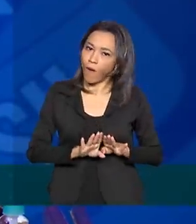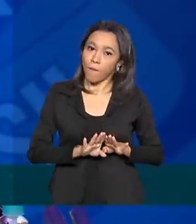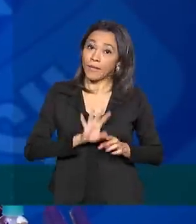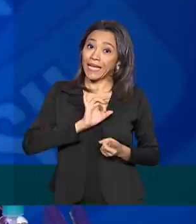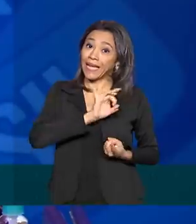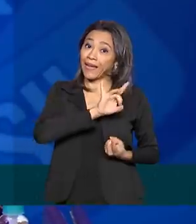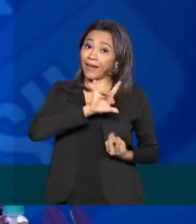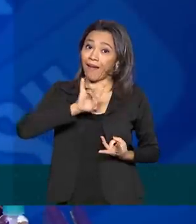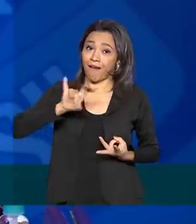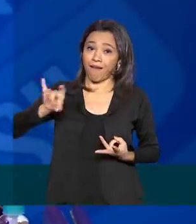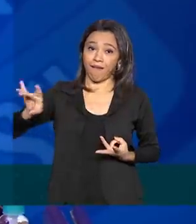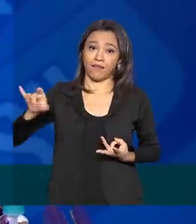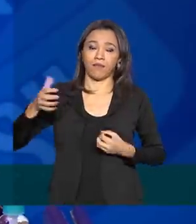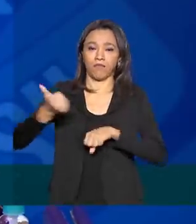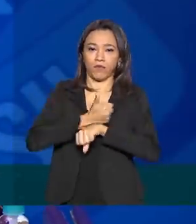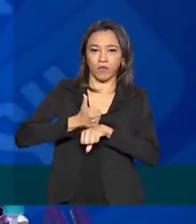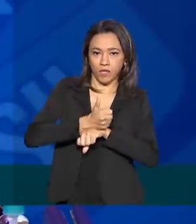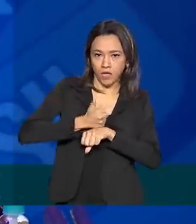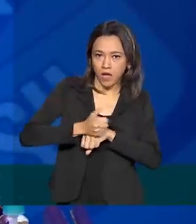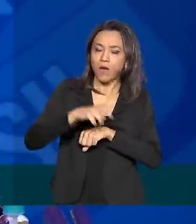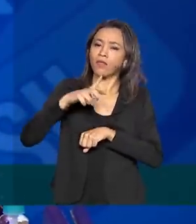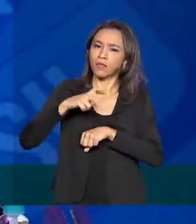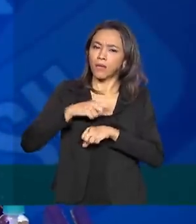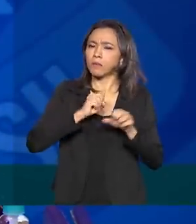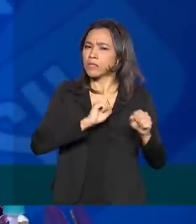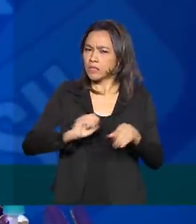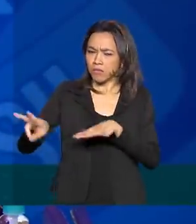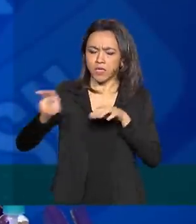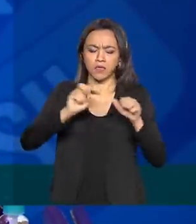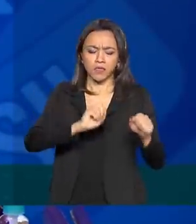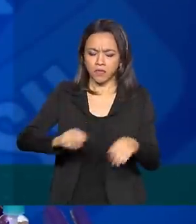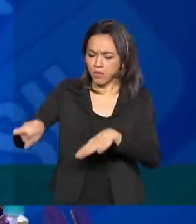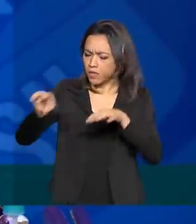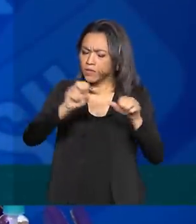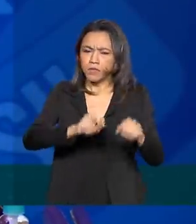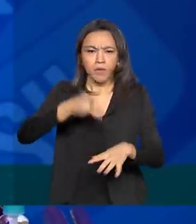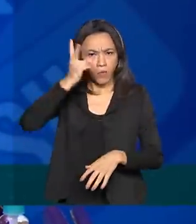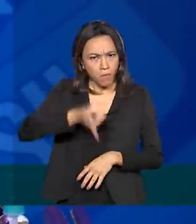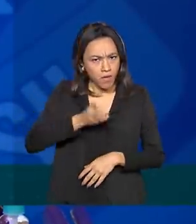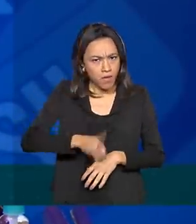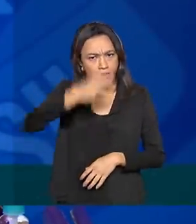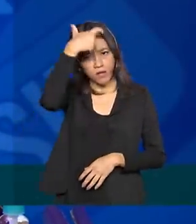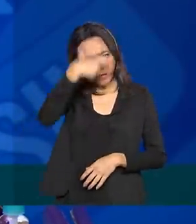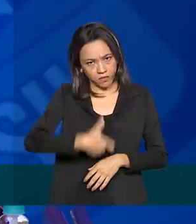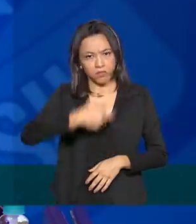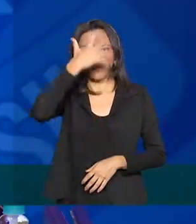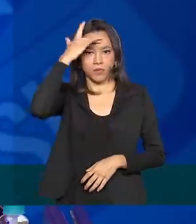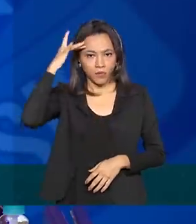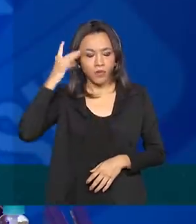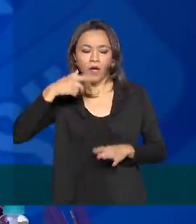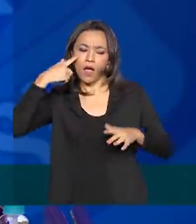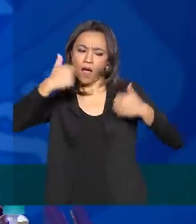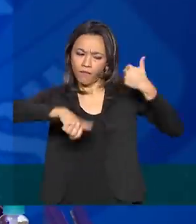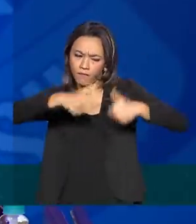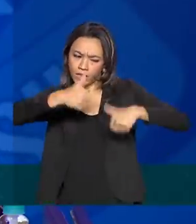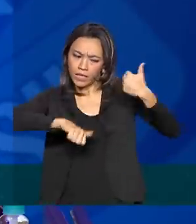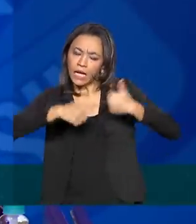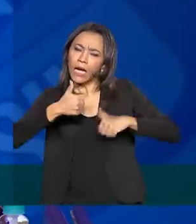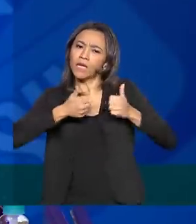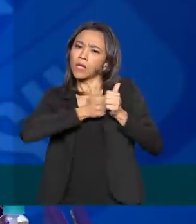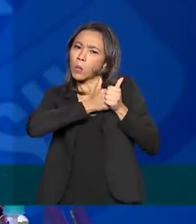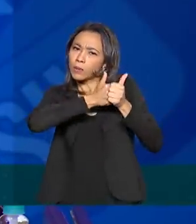profissional terá atendimentos semanais com o mesmo profissional sendo avaliado e acompanhando